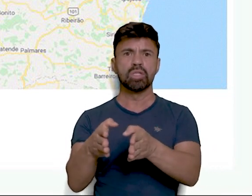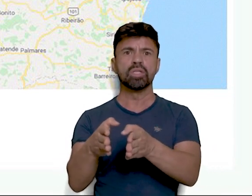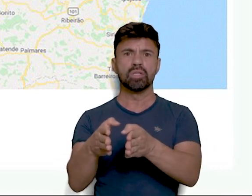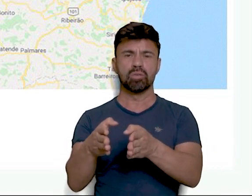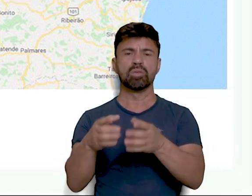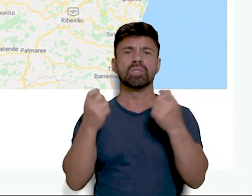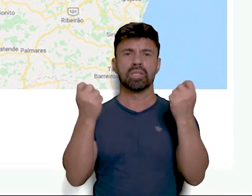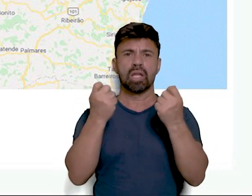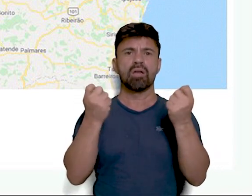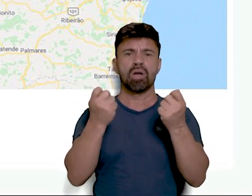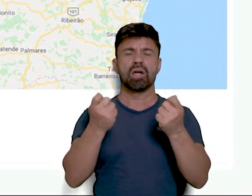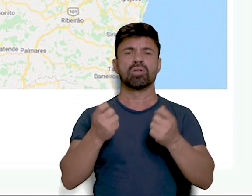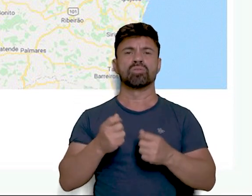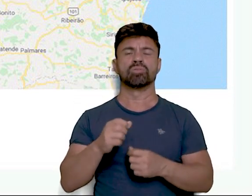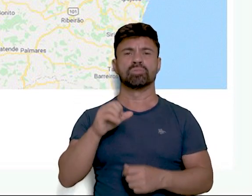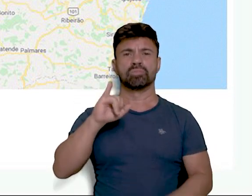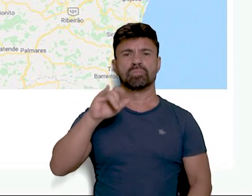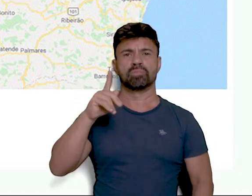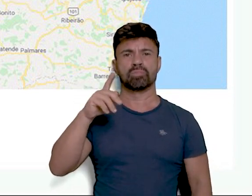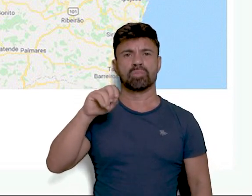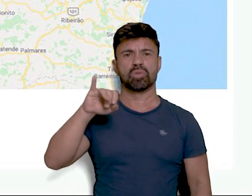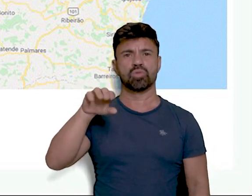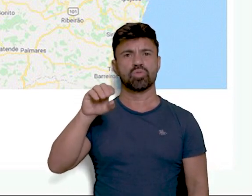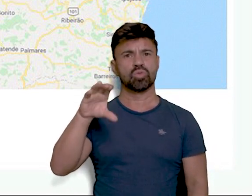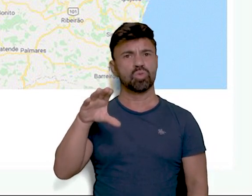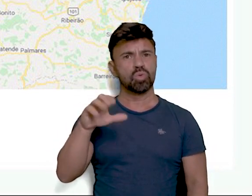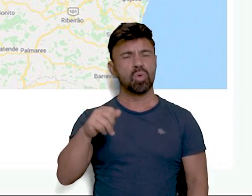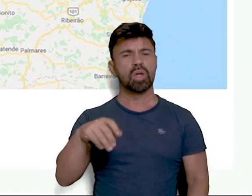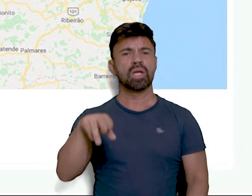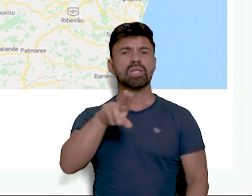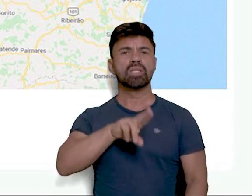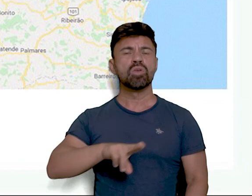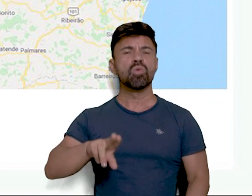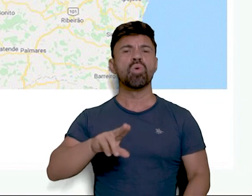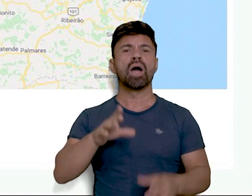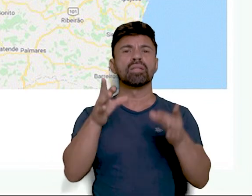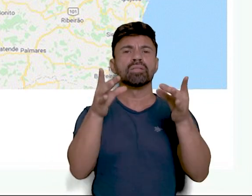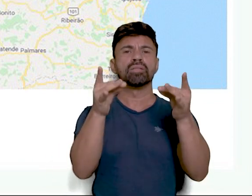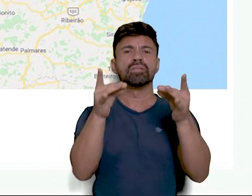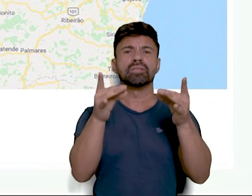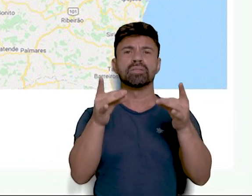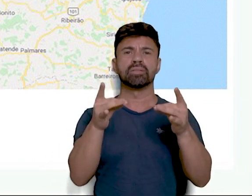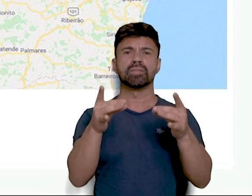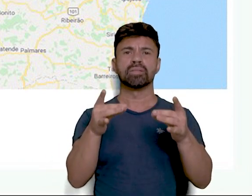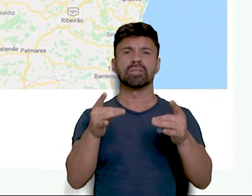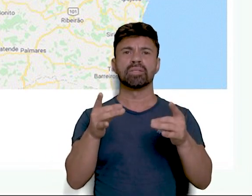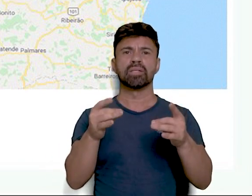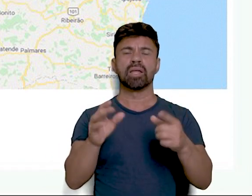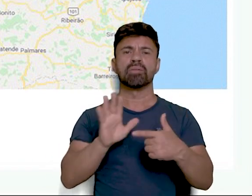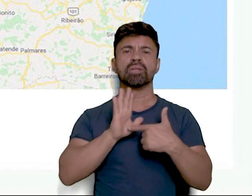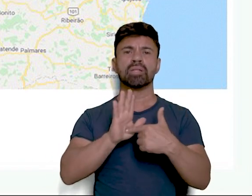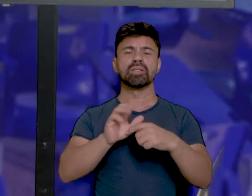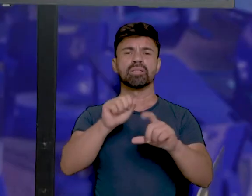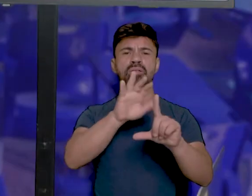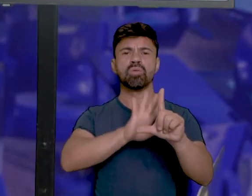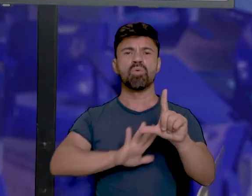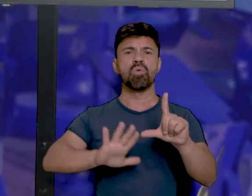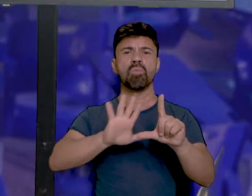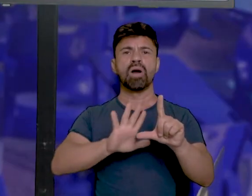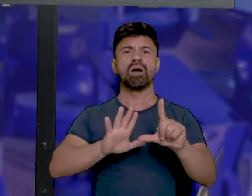Aqui está mostrando mais detalhado. Esse tipo de imagem é utilizado para os mapas de